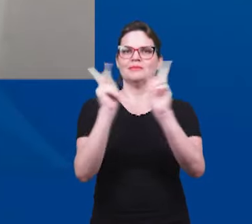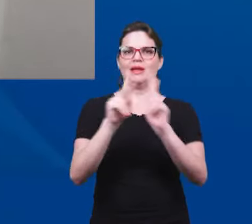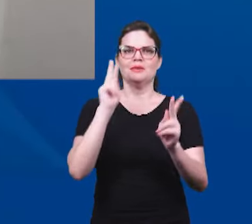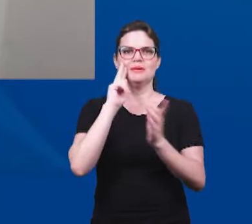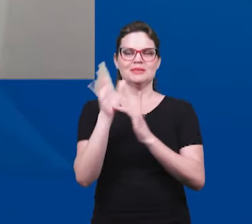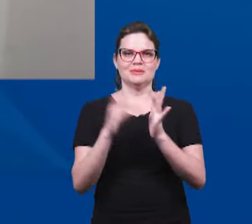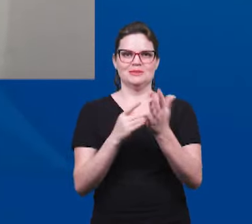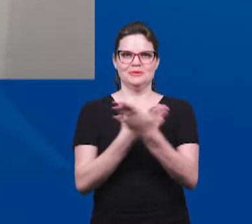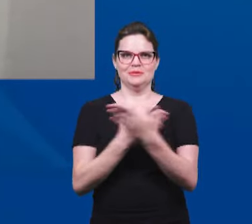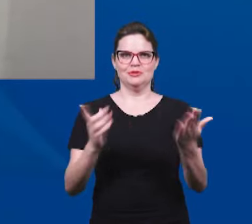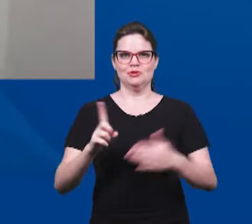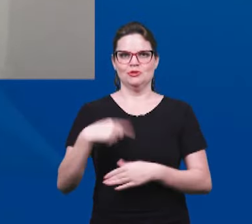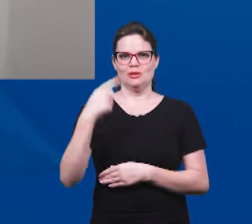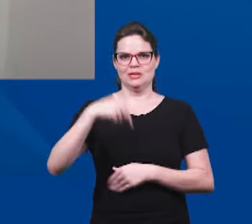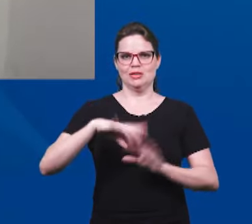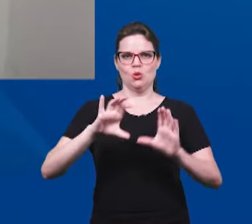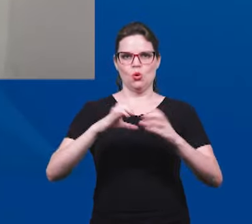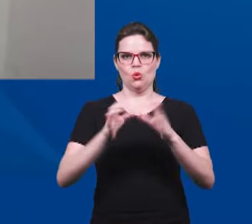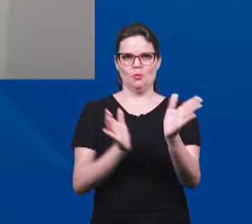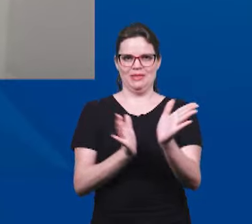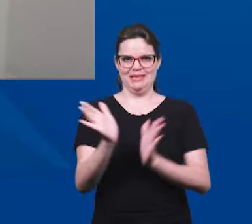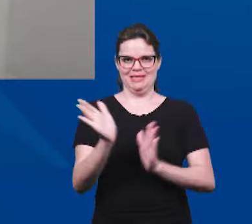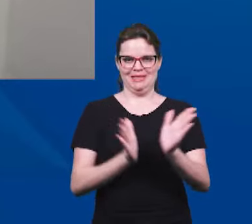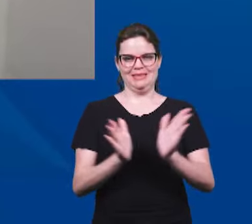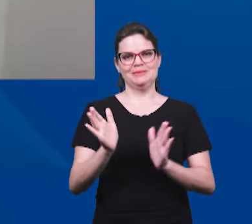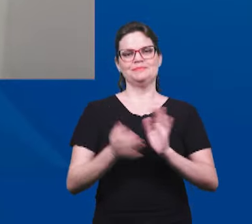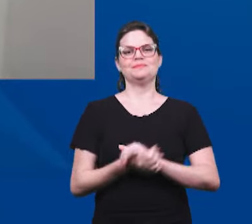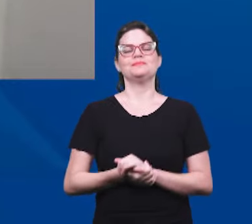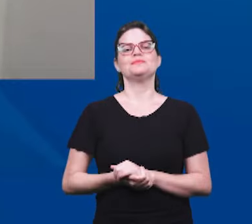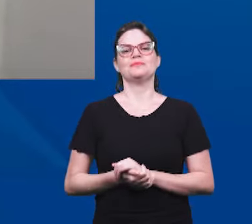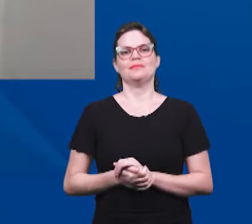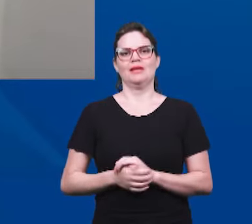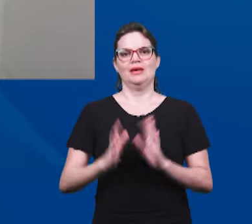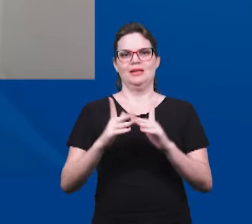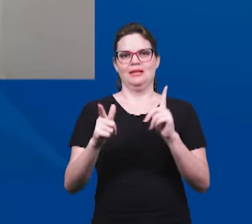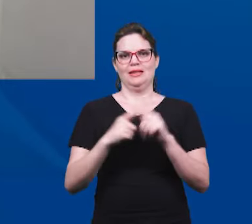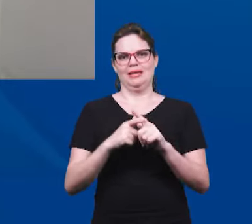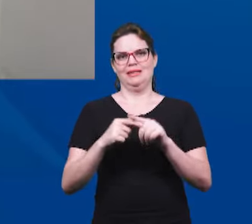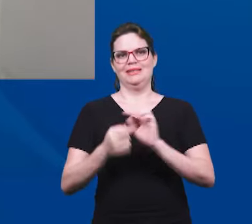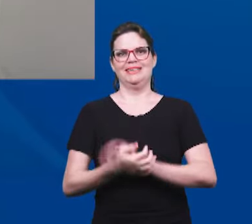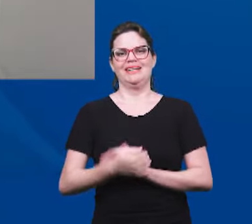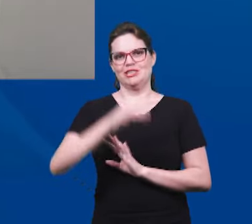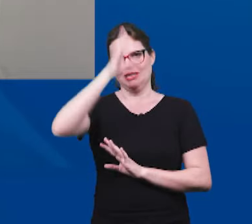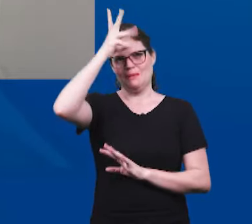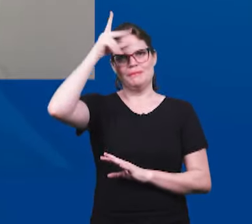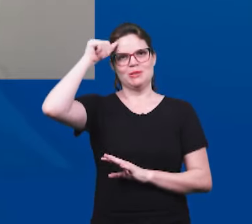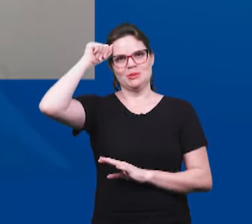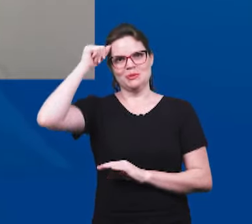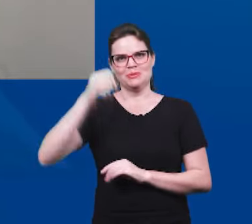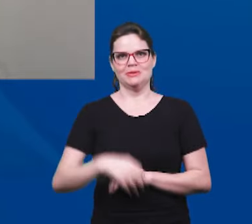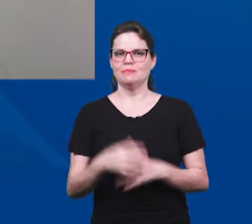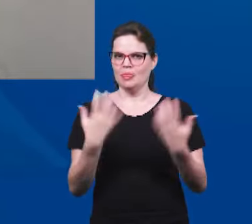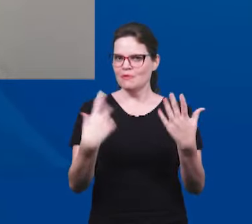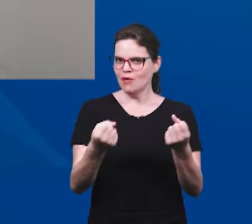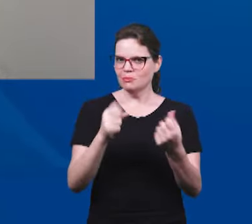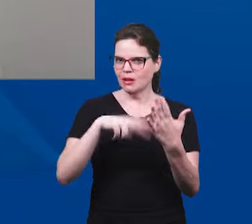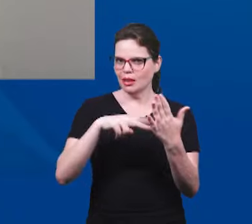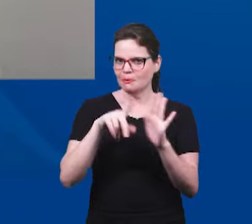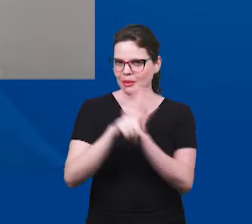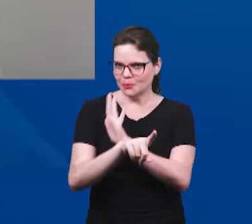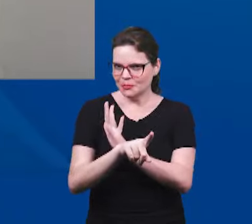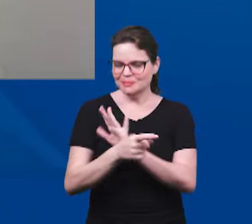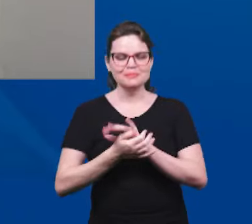Jesus irmãos nós estamos aqui com o grupo de acessibilidade da igreja de Iranduba a razão vamos a pergunta então